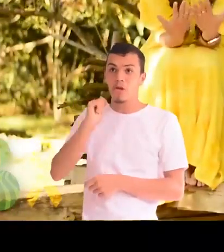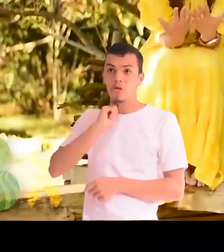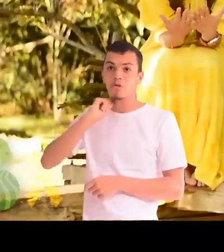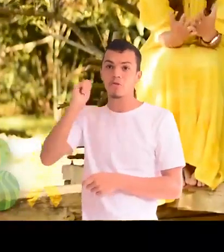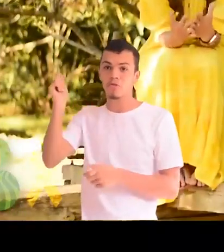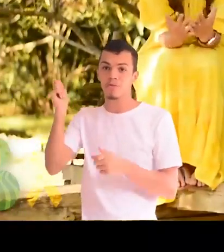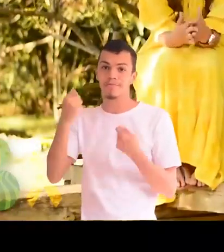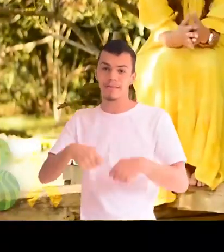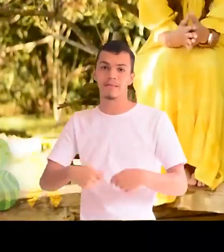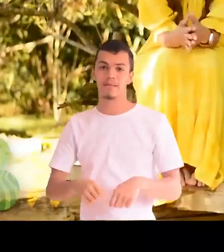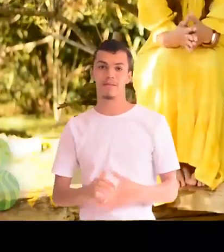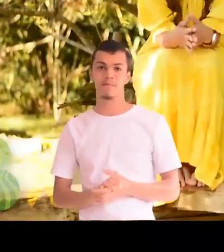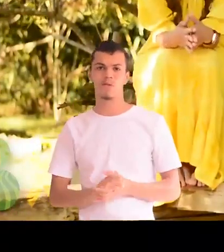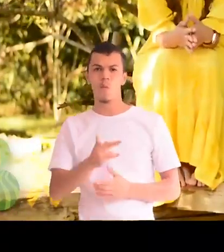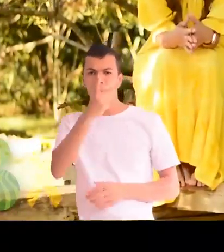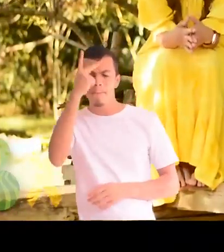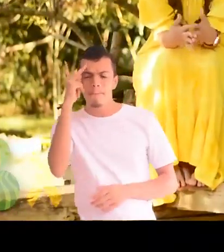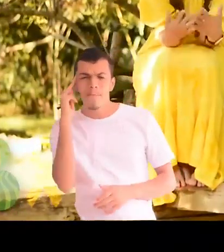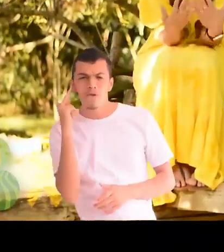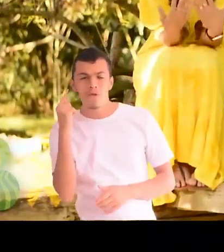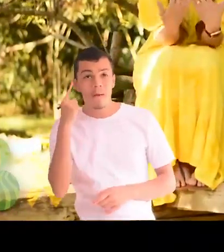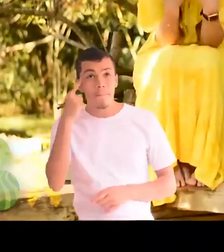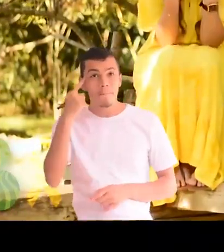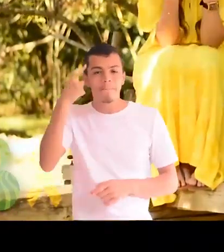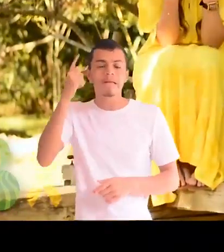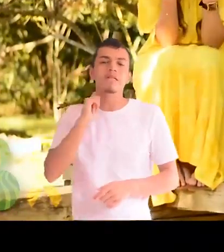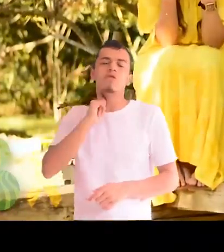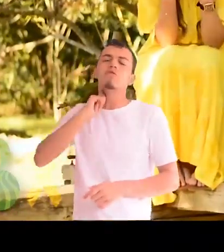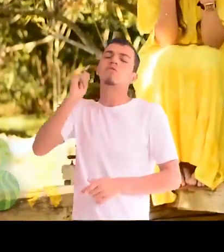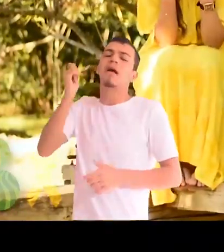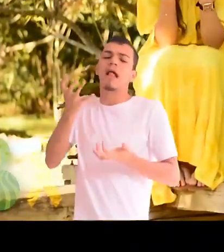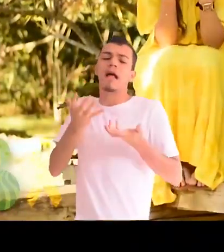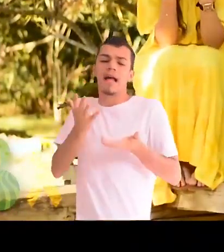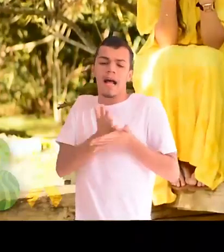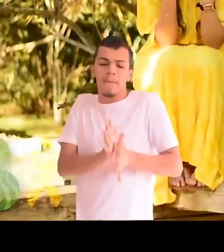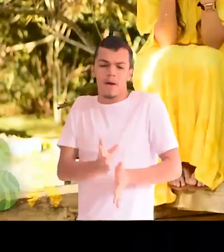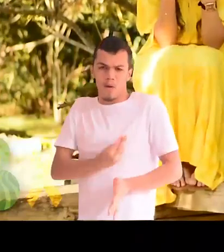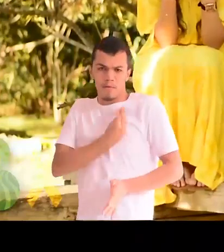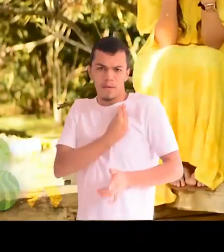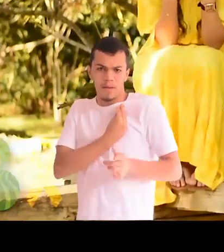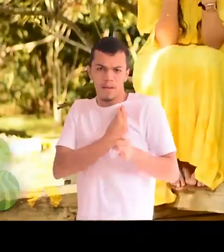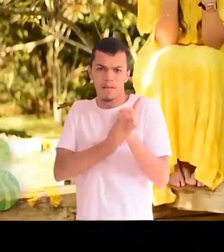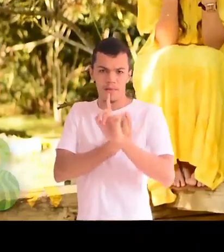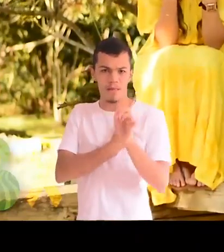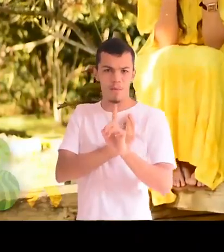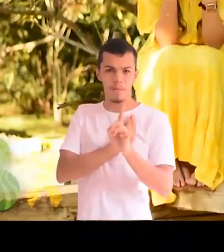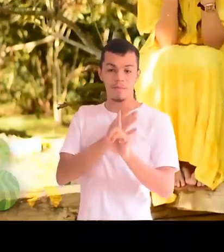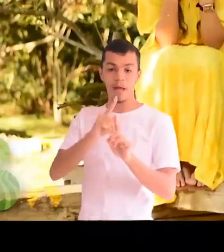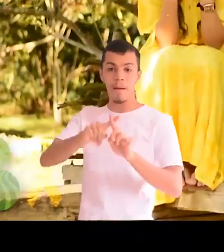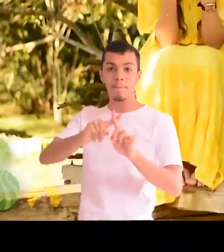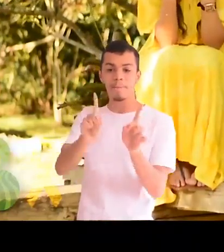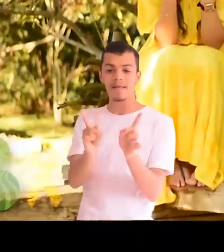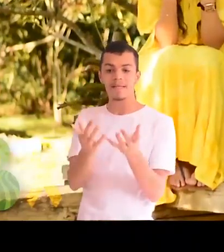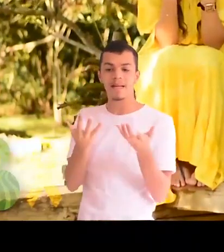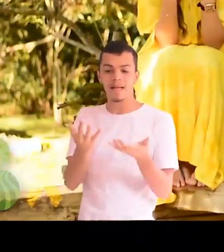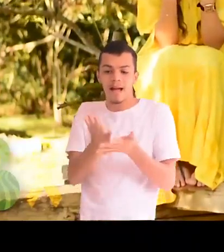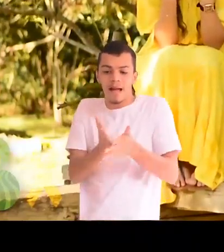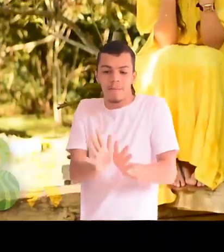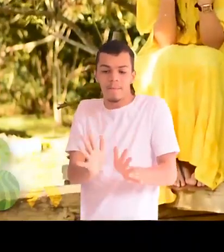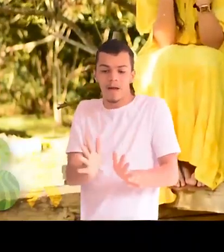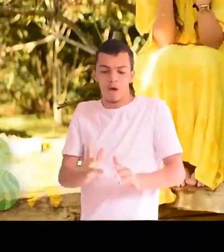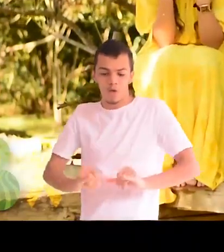pessoa que pensa no suicídio, ela não quer por fim a sua vida, mas sim ao seu sofrimento.